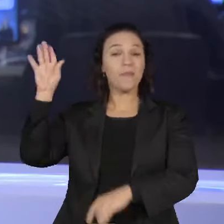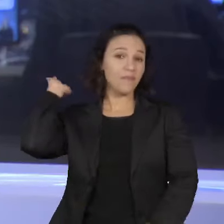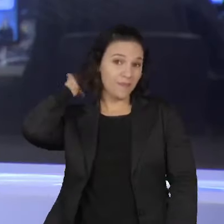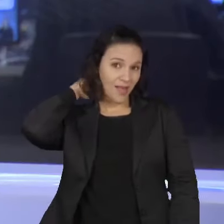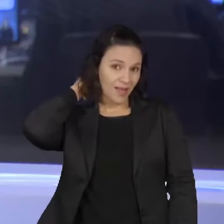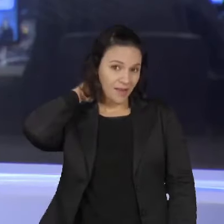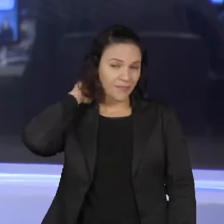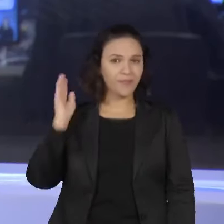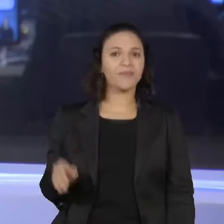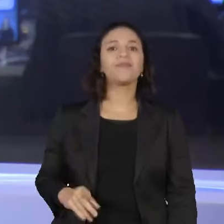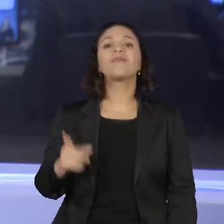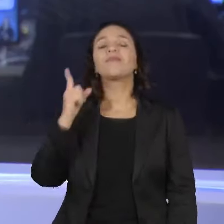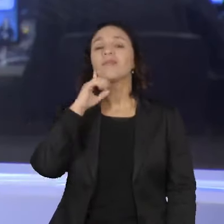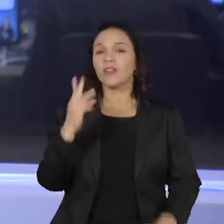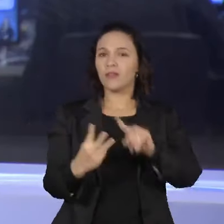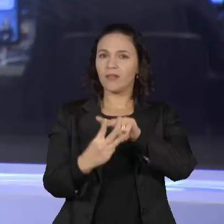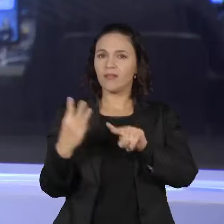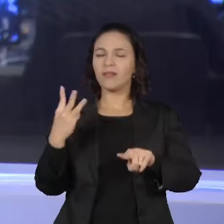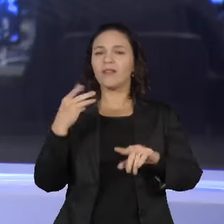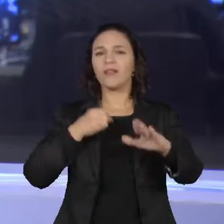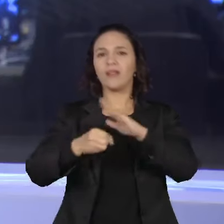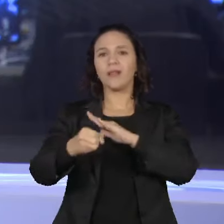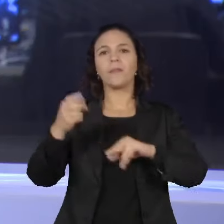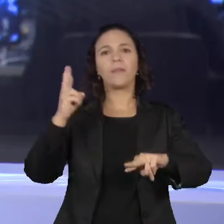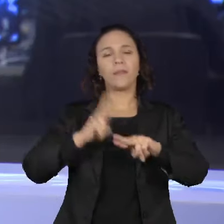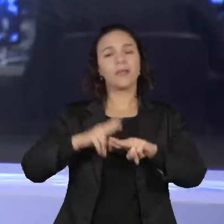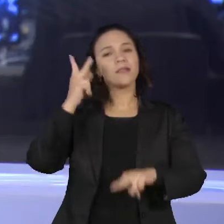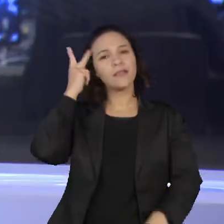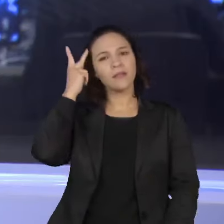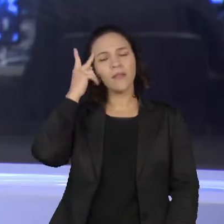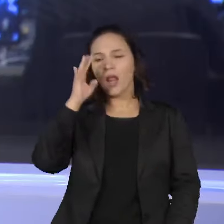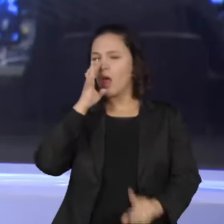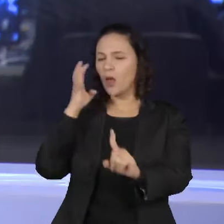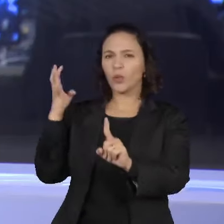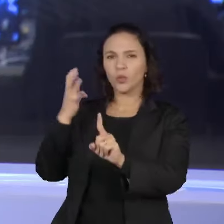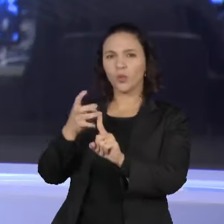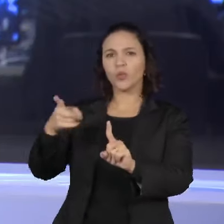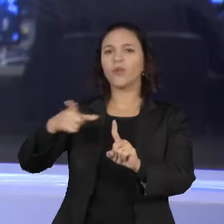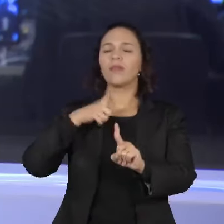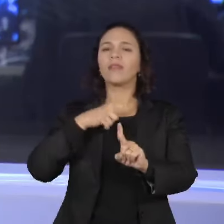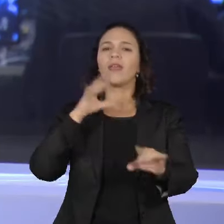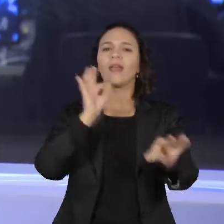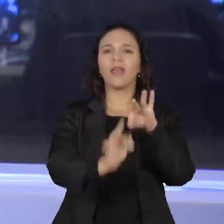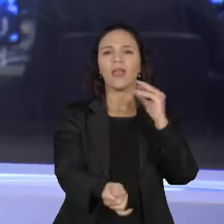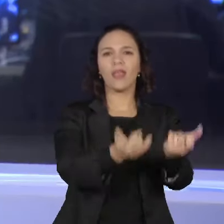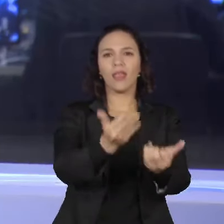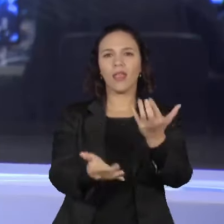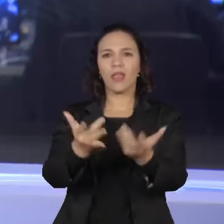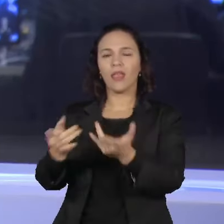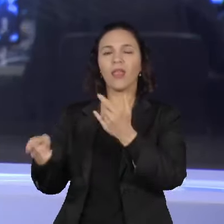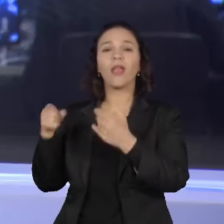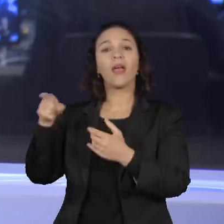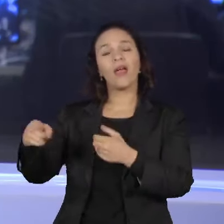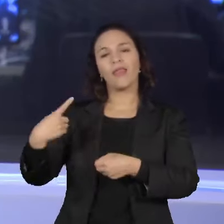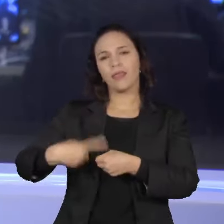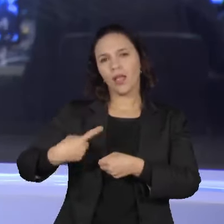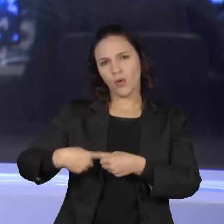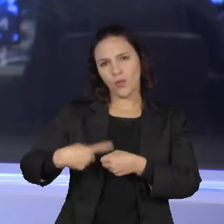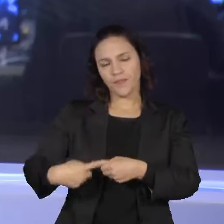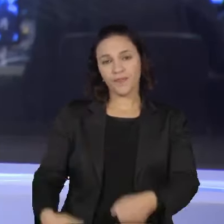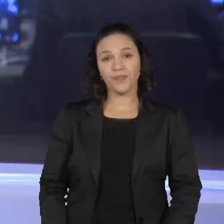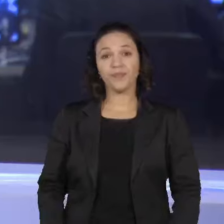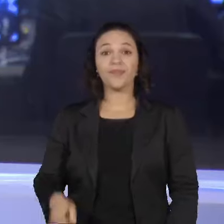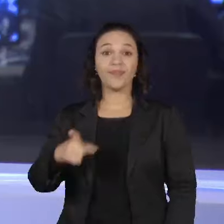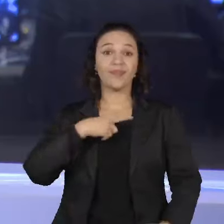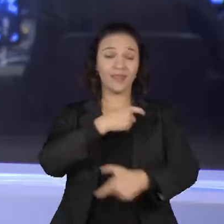nova onda, três pessoas foram presas em São Paulo, acusadas de envolvimento nos incêndios criminosos no interior do Estado. Segundo